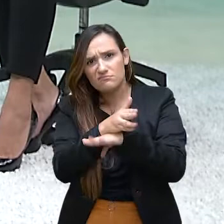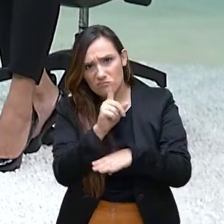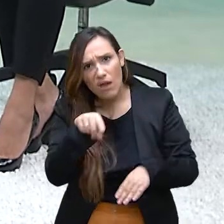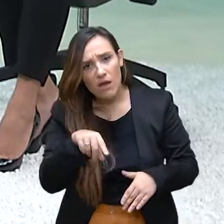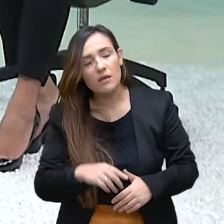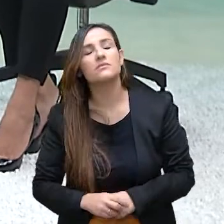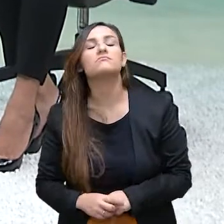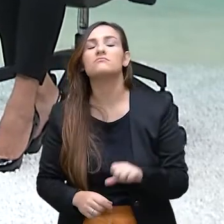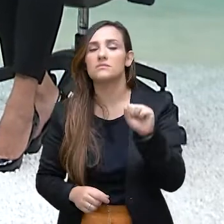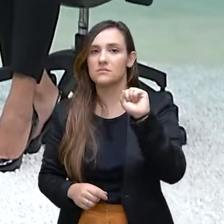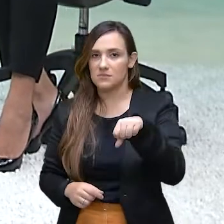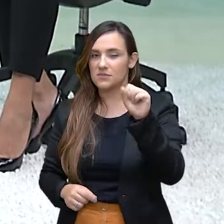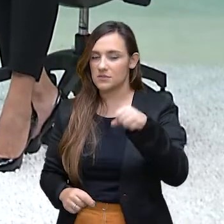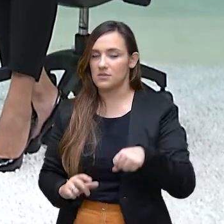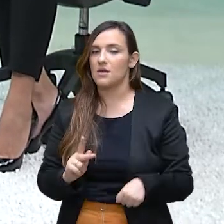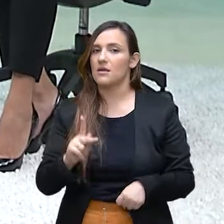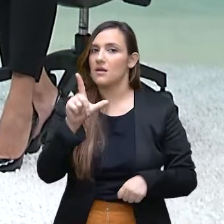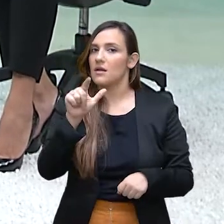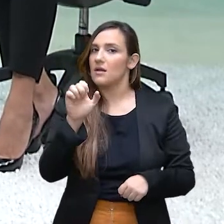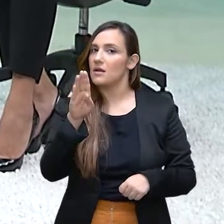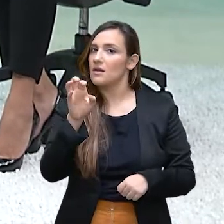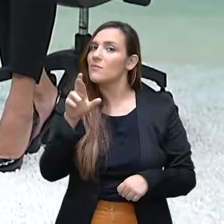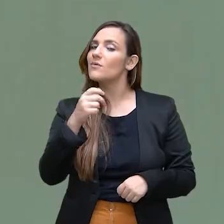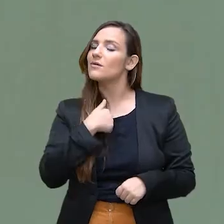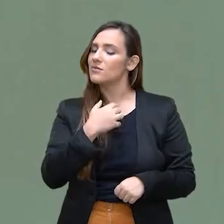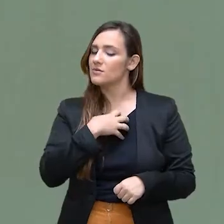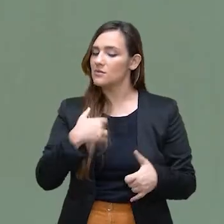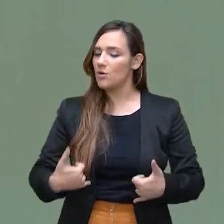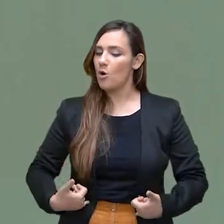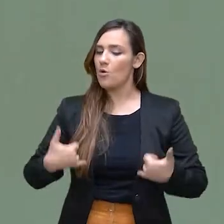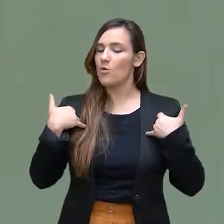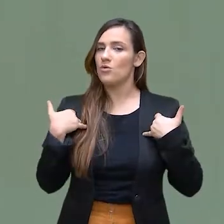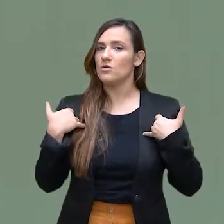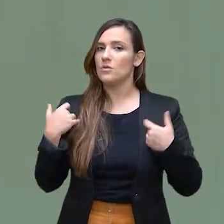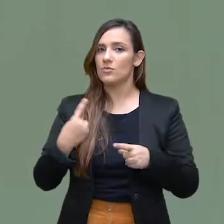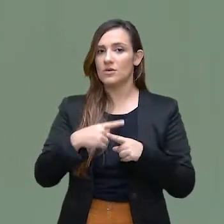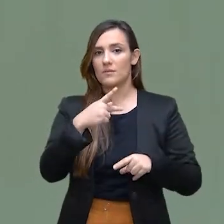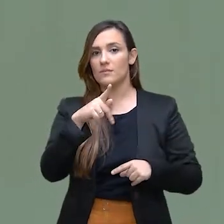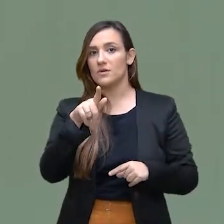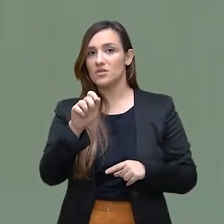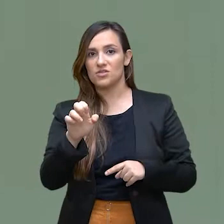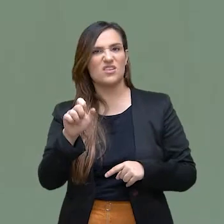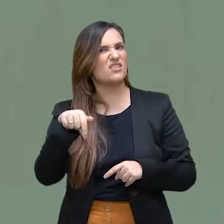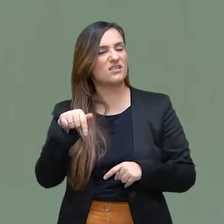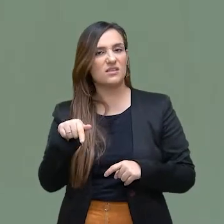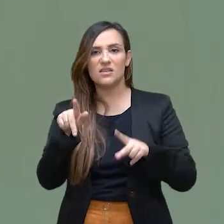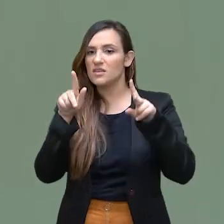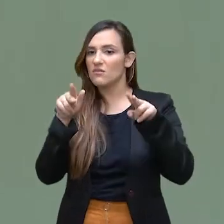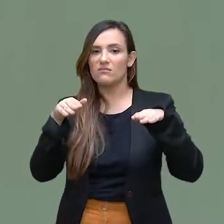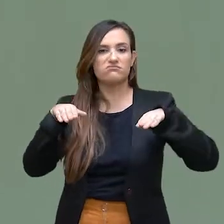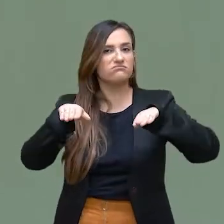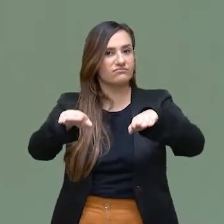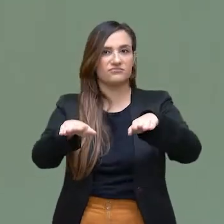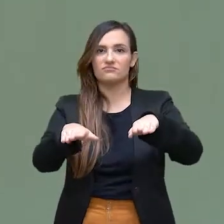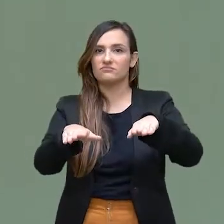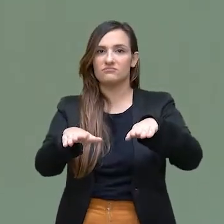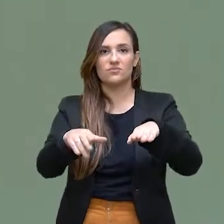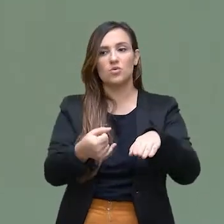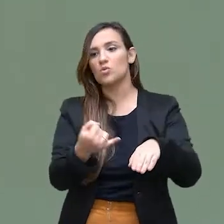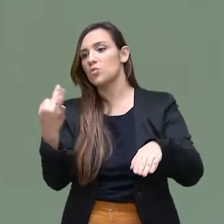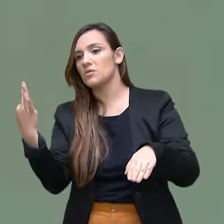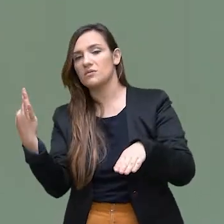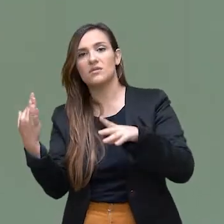Sim, Kleber. Tenho muito orgulho de dizer que a Procuradoria Geral do Estado, hoje, ela tem praticamente paridade em seus